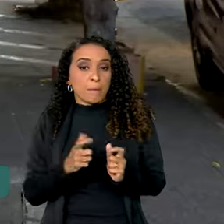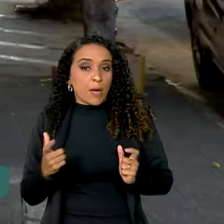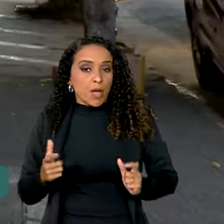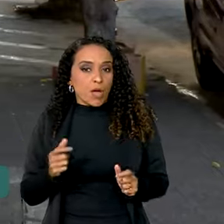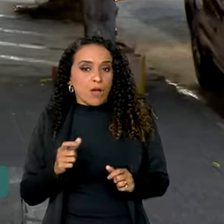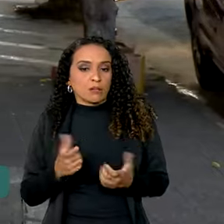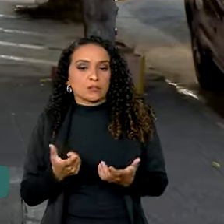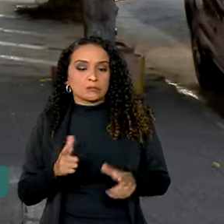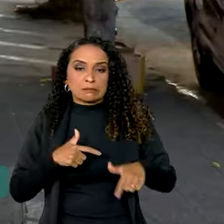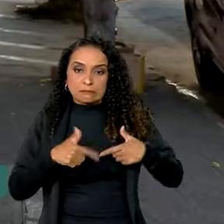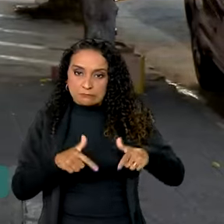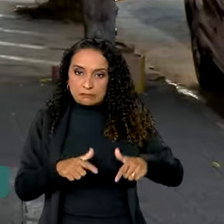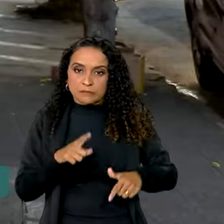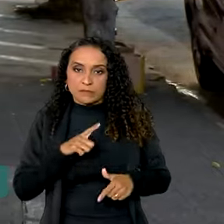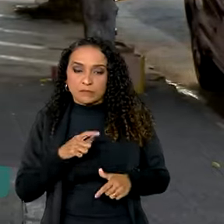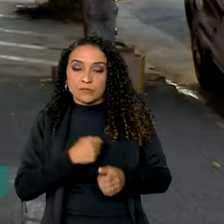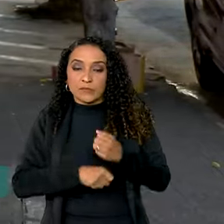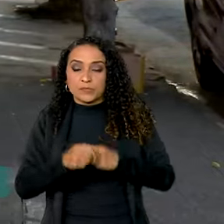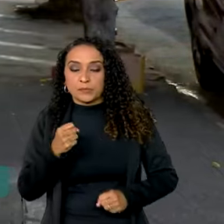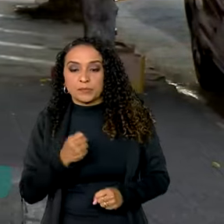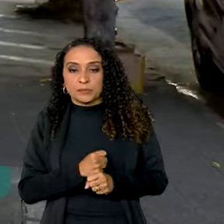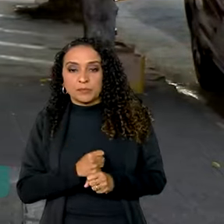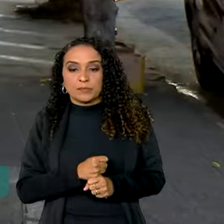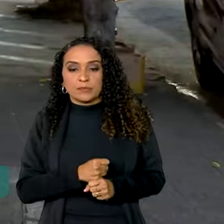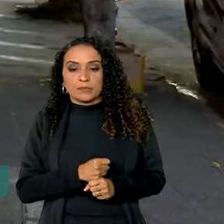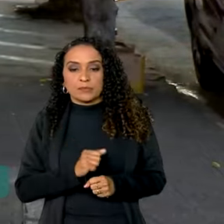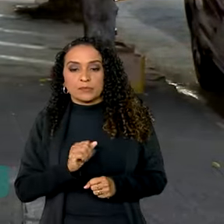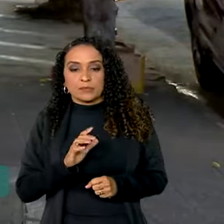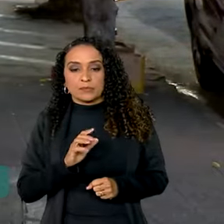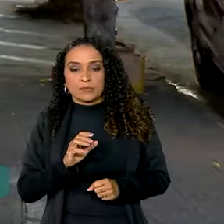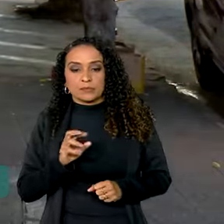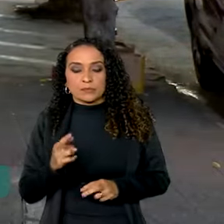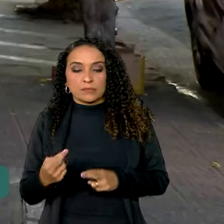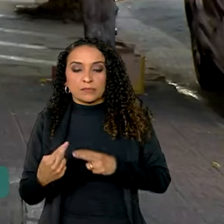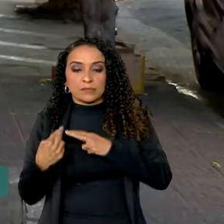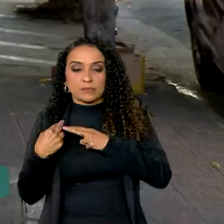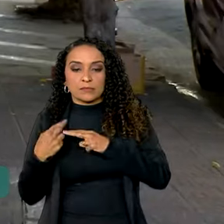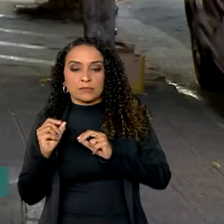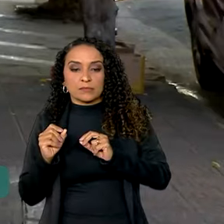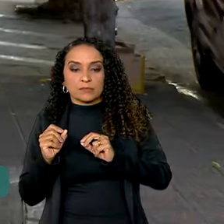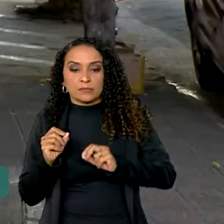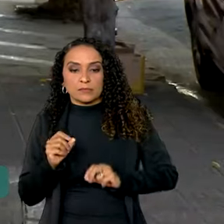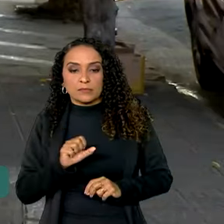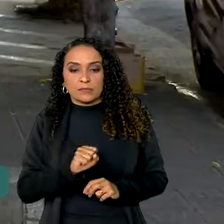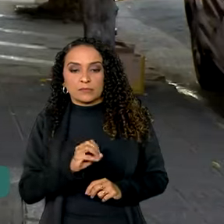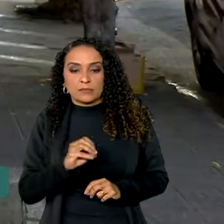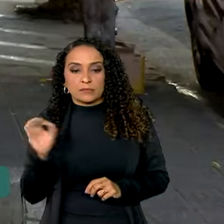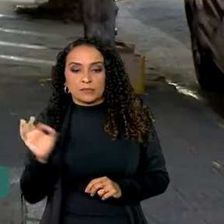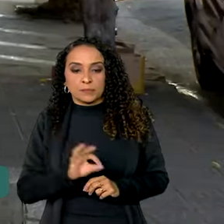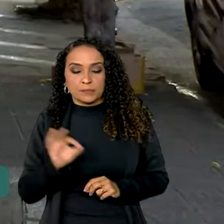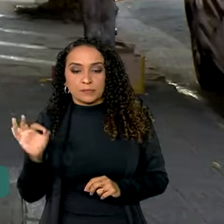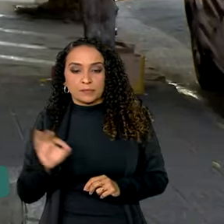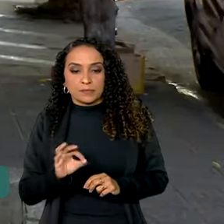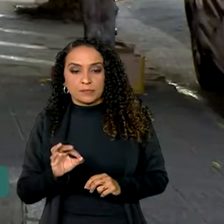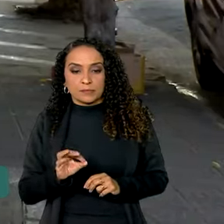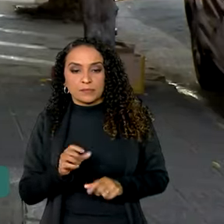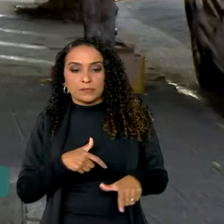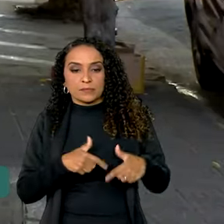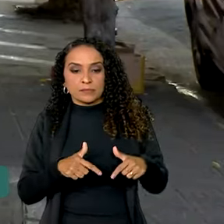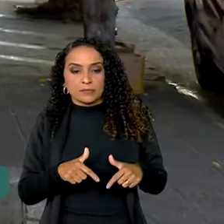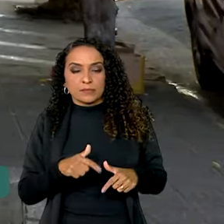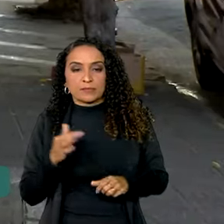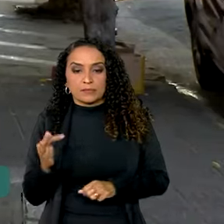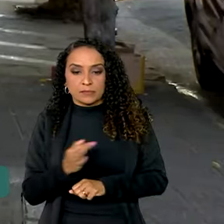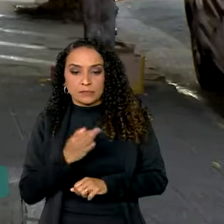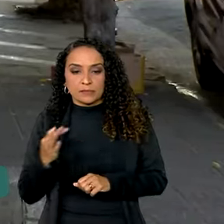empregadores. No ano passado, foram responsáveis por 80% dos empregos